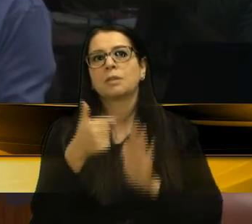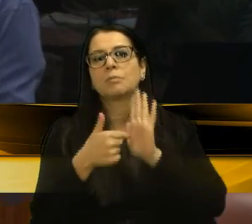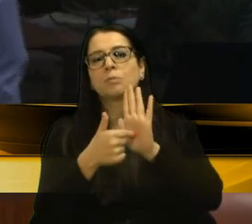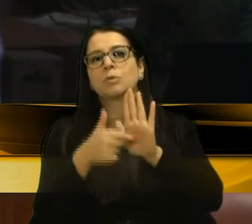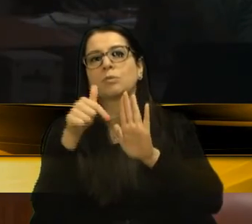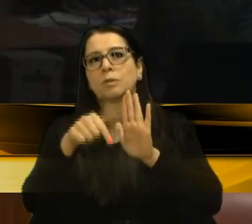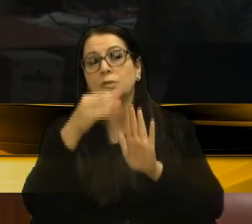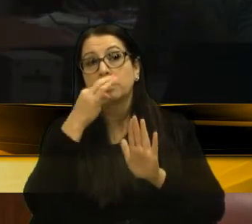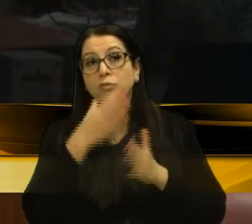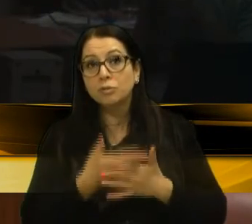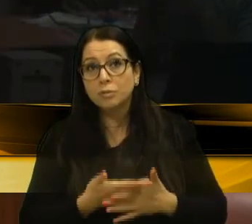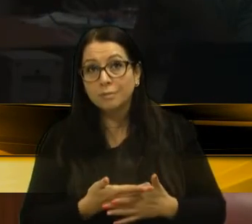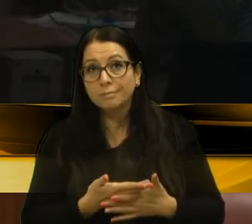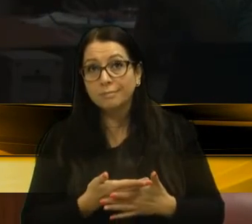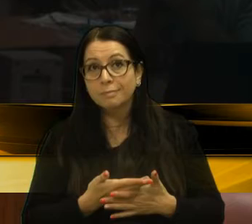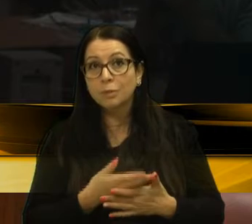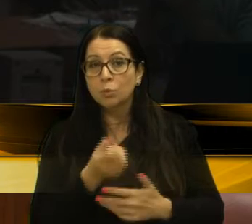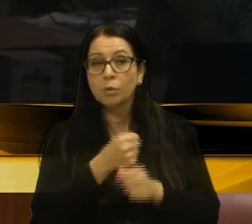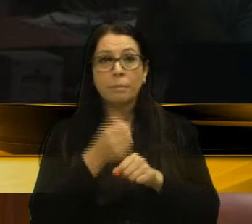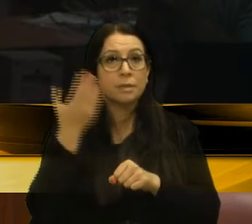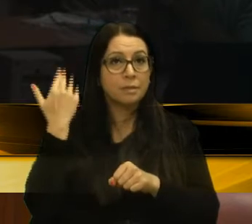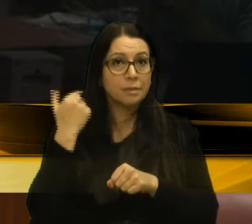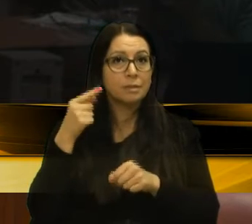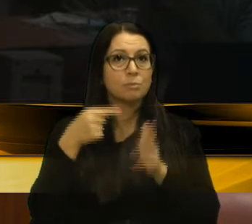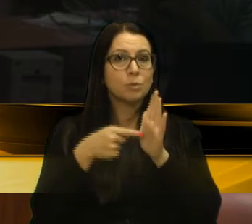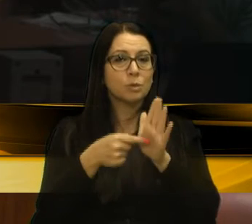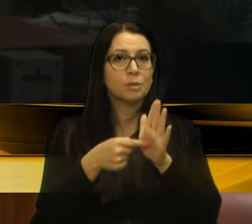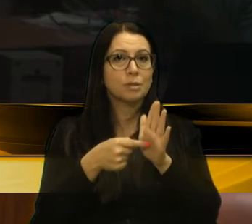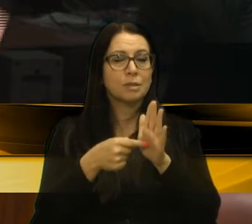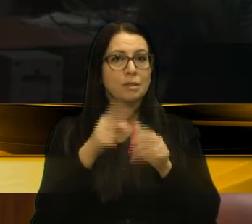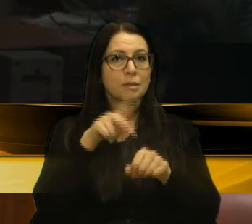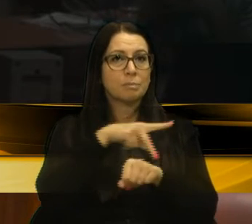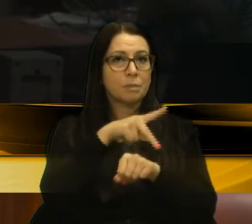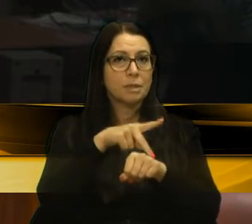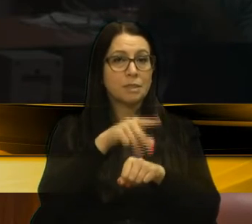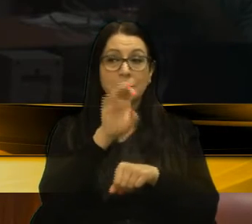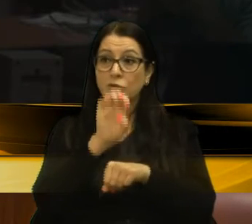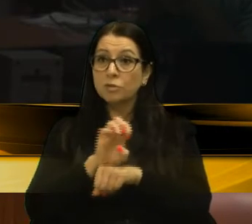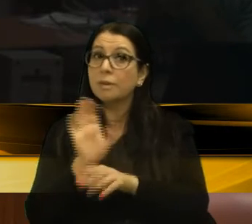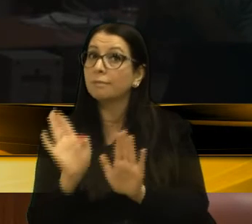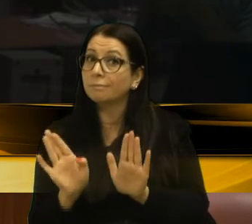Caxias, o ano passado se apresentou em nível de país e nível de Estado.